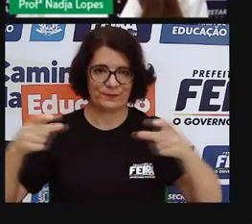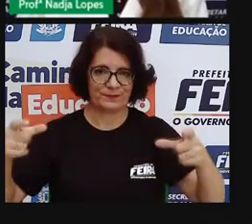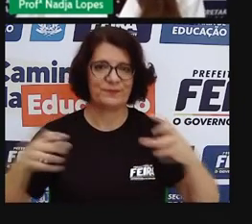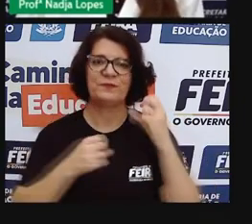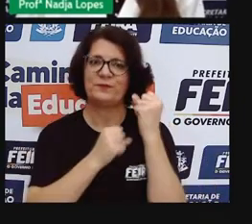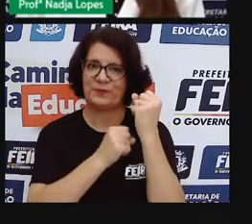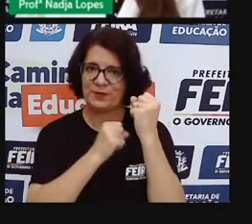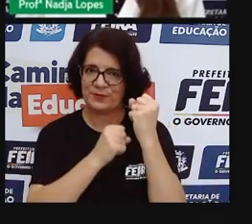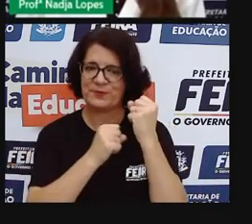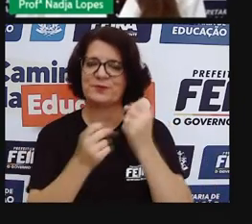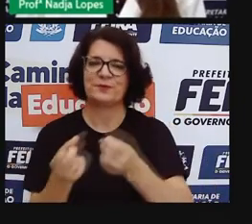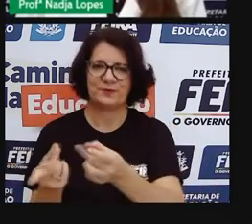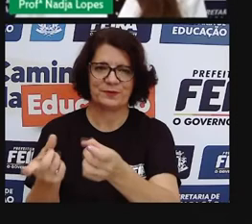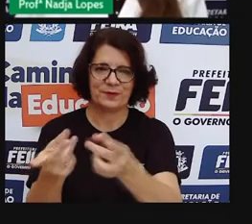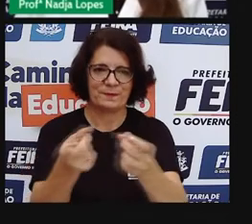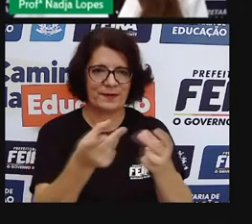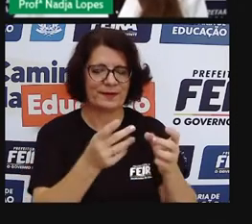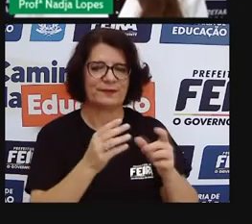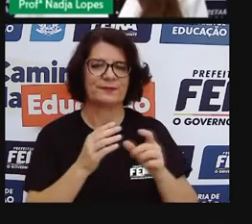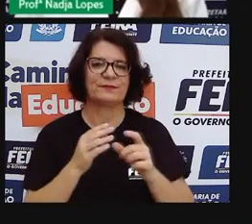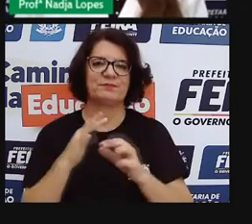essa feira, né,